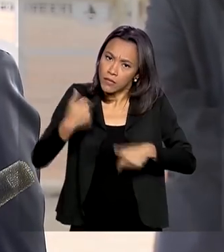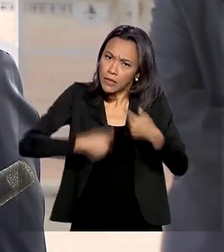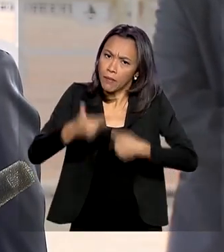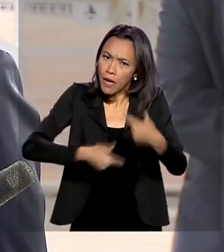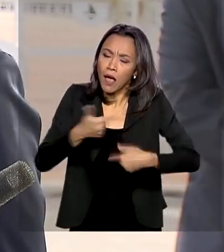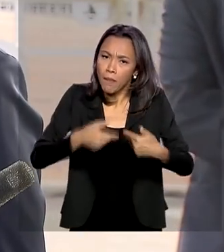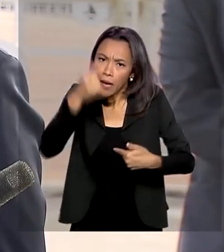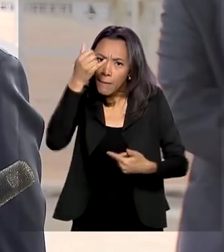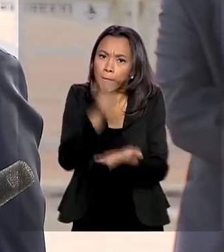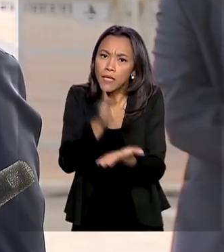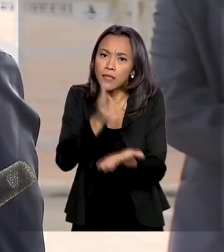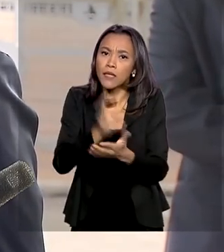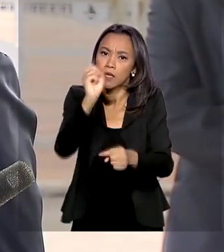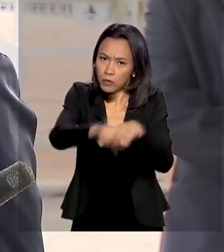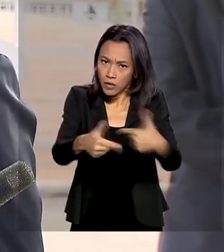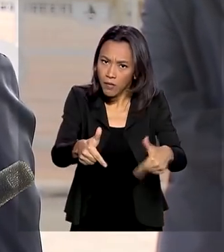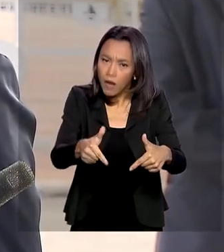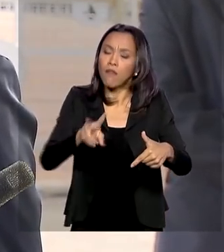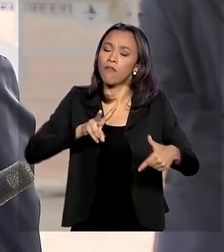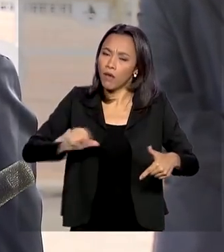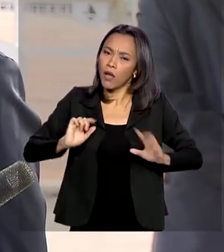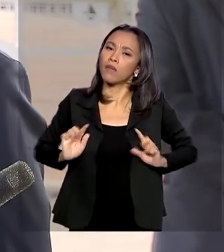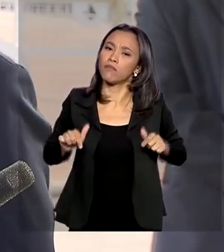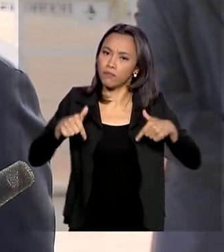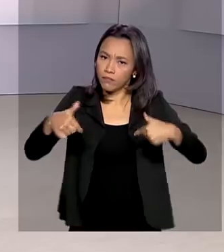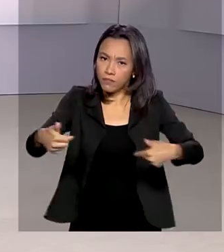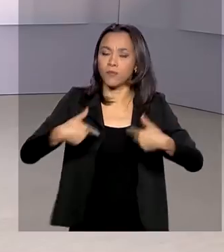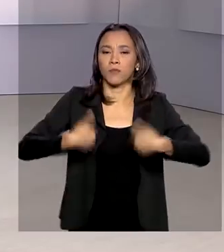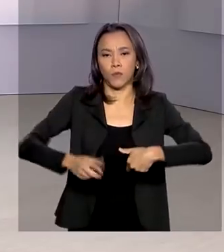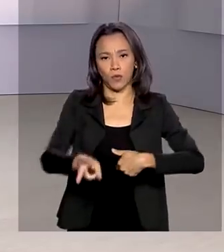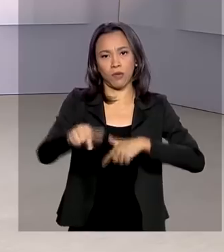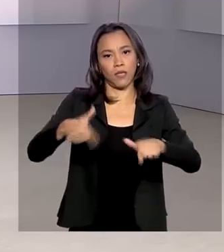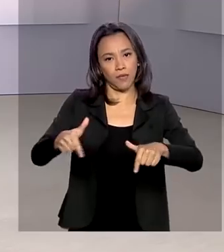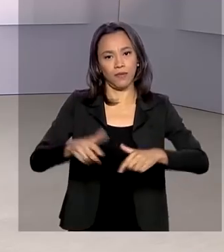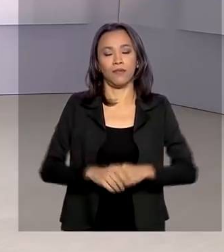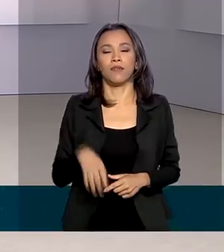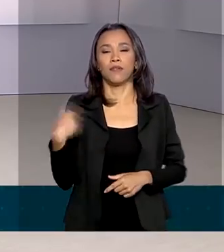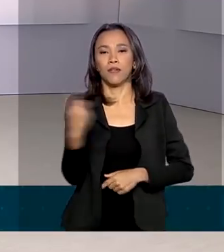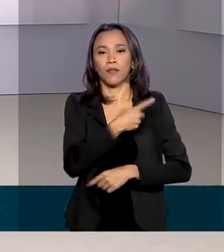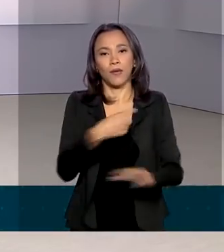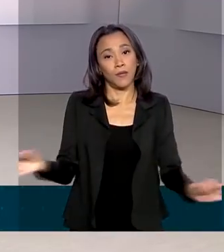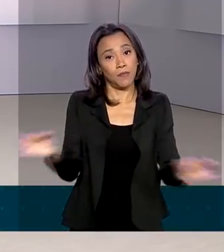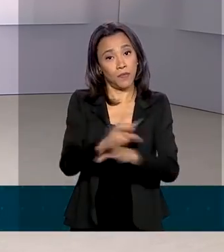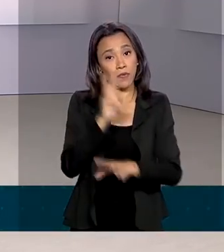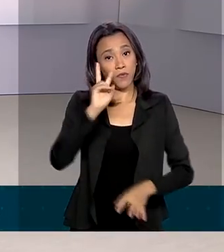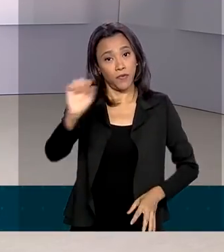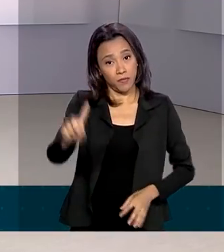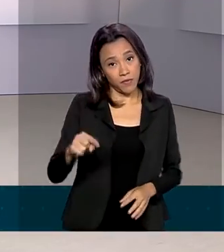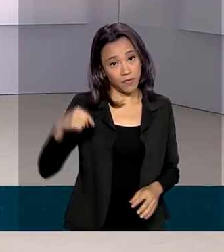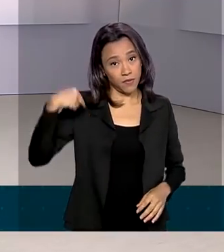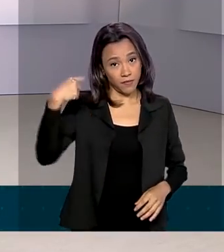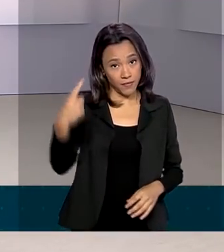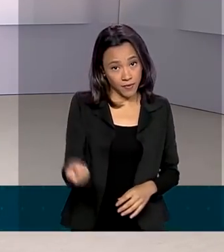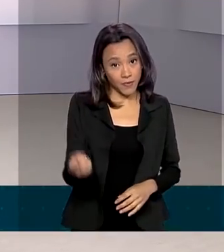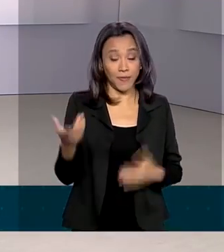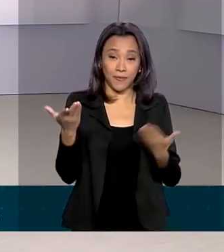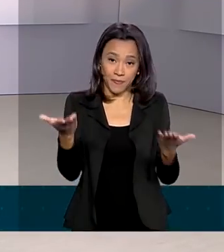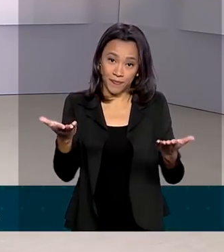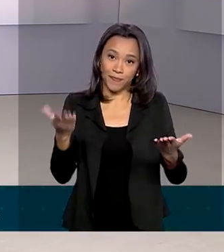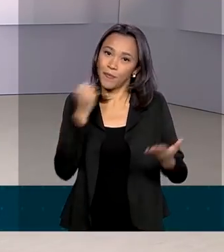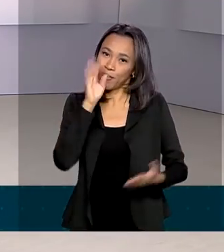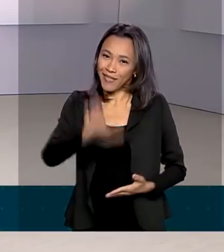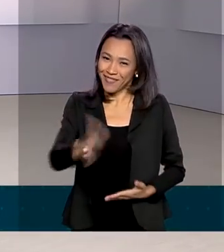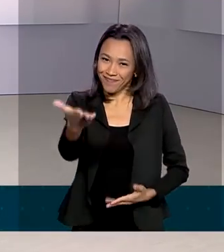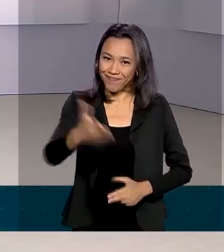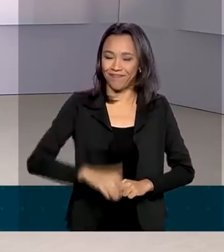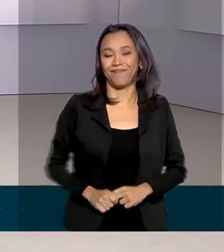malnutrição do emprego, vai continuar fazendo. E nós ficamos por aqui. Nos vemos ao longo da nossa programação. Boa